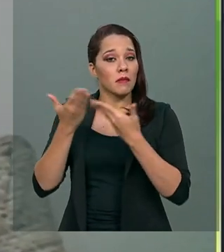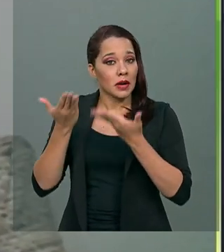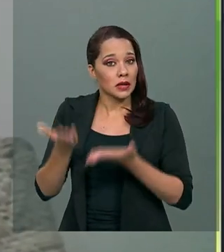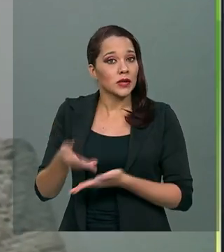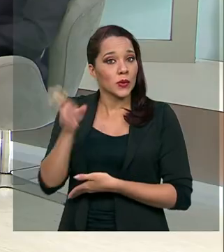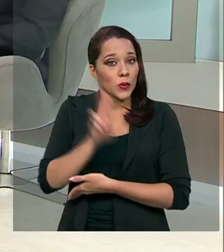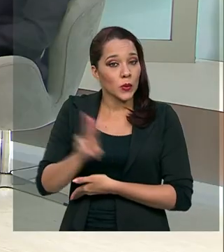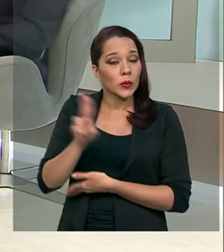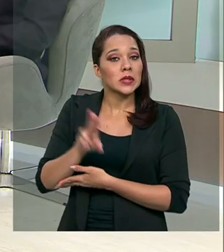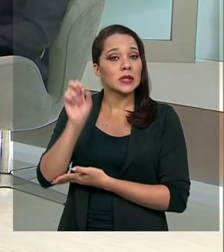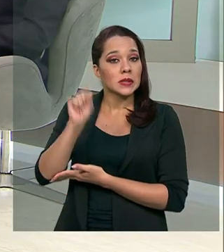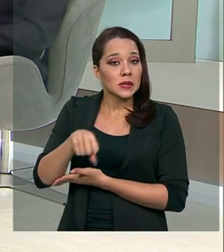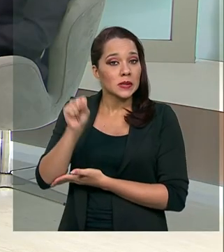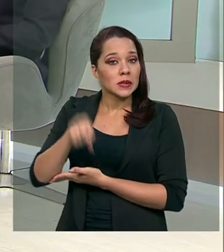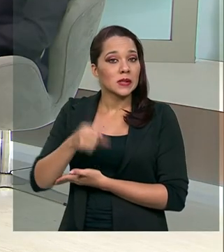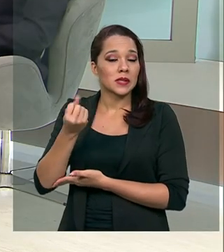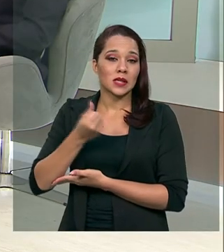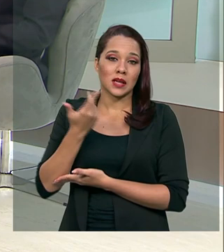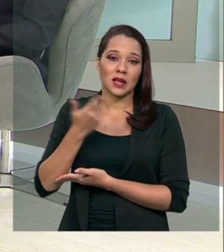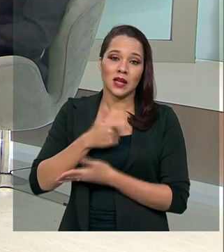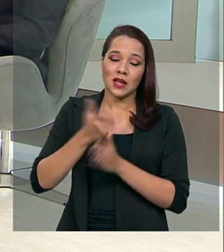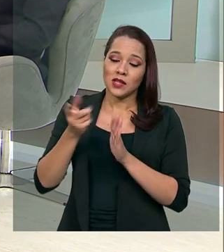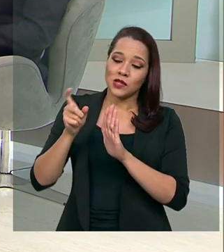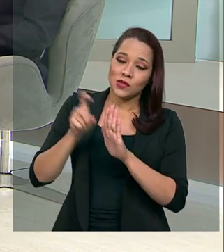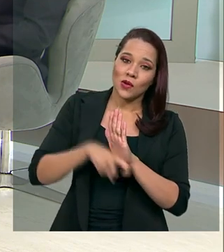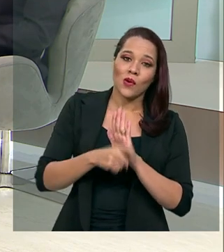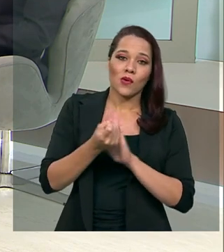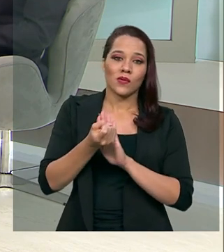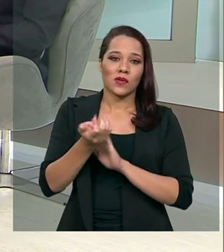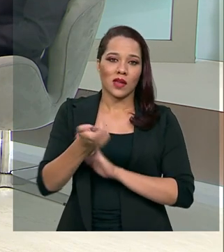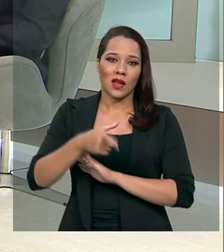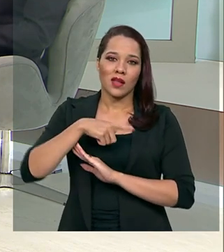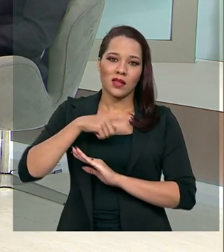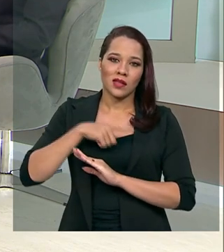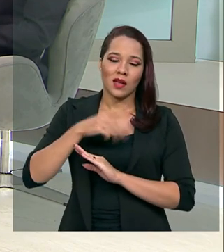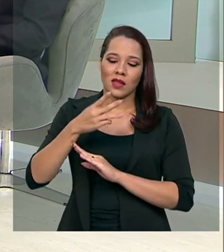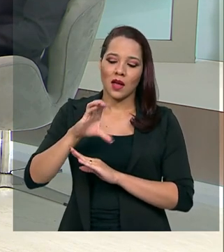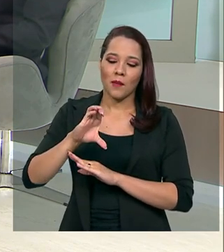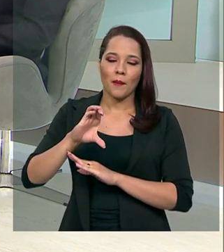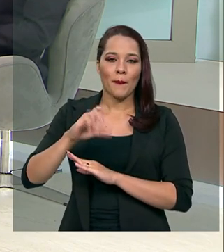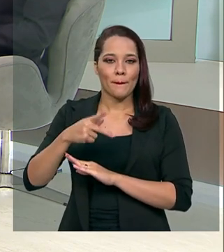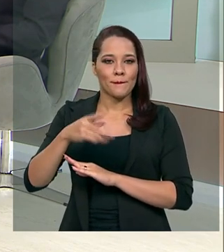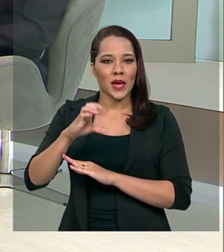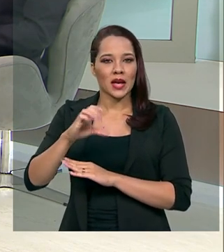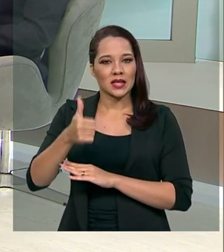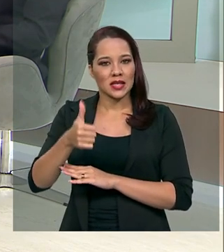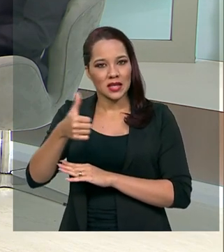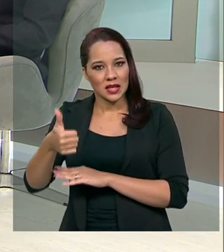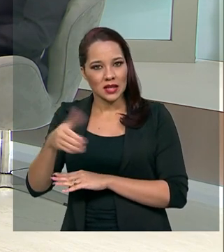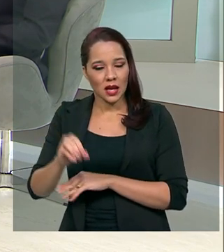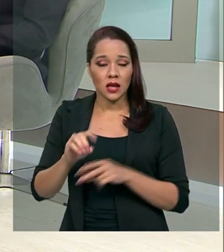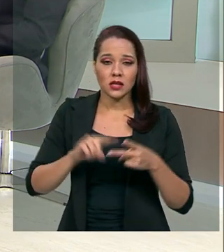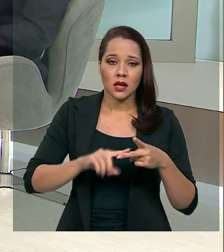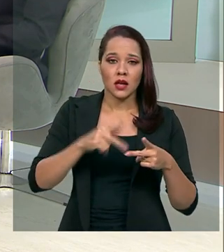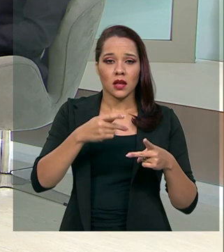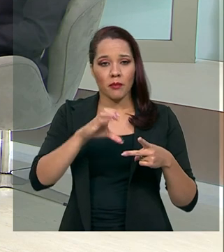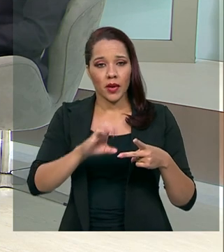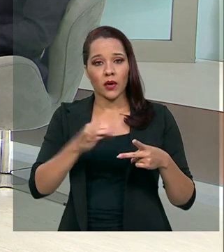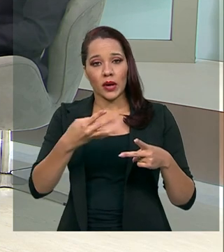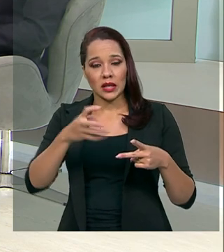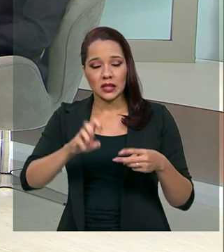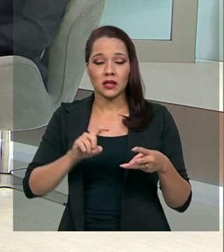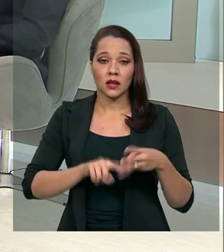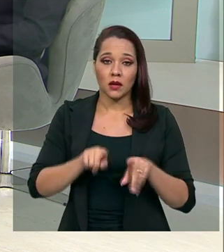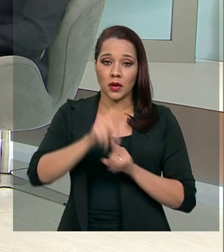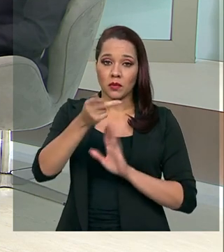utilize, sim, subsídios que estão tanto na PEC 110, quanto na PEC 45, quanto no projeto de lei que foi